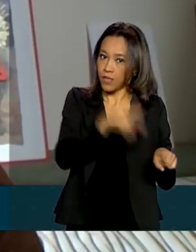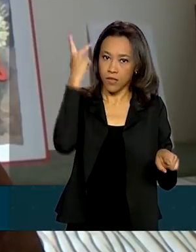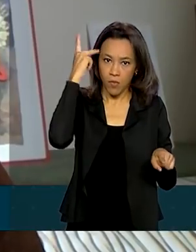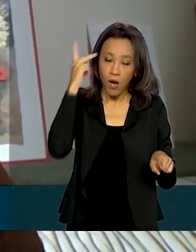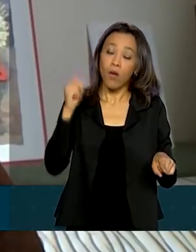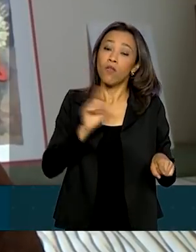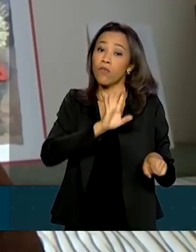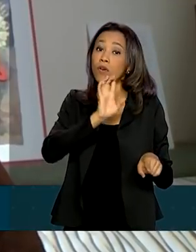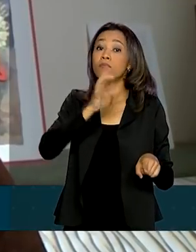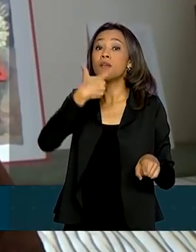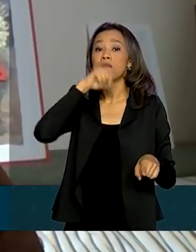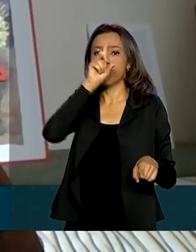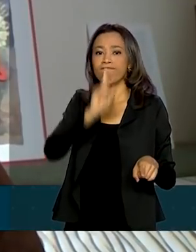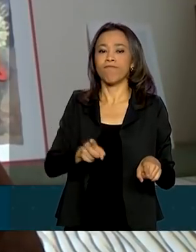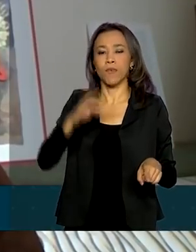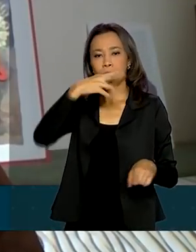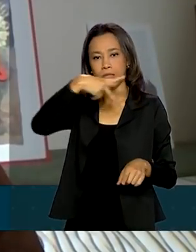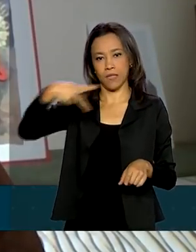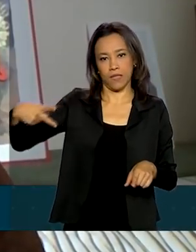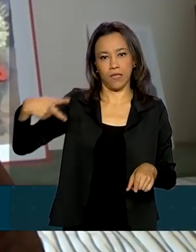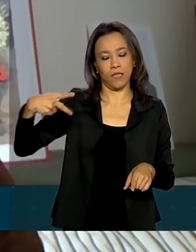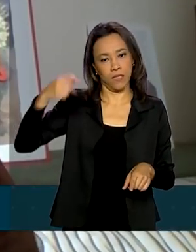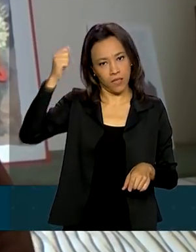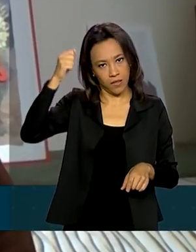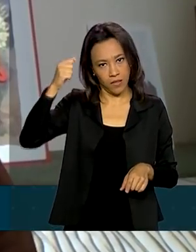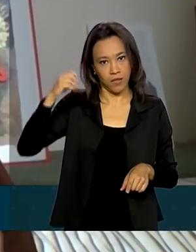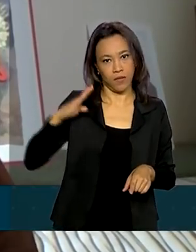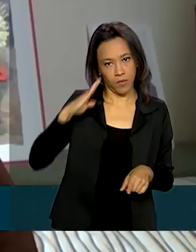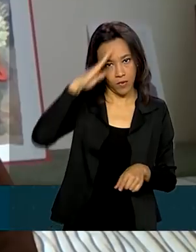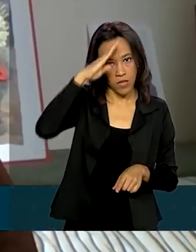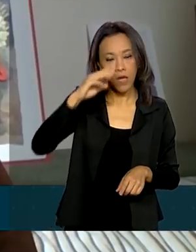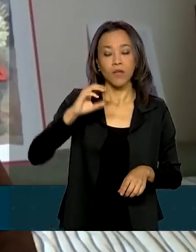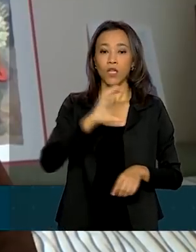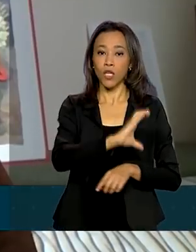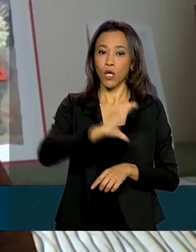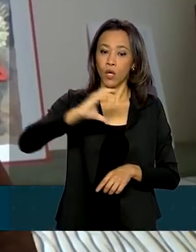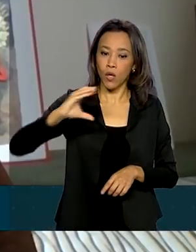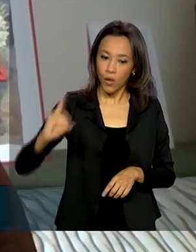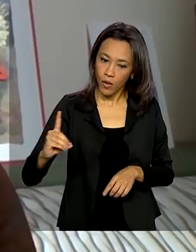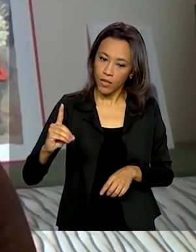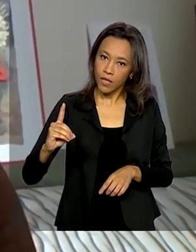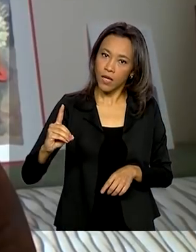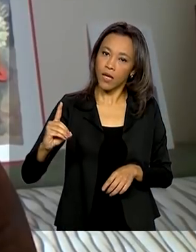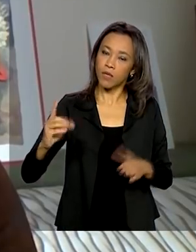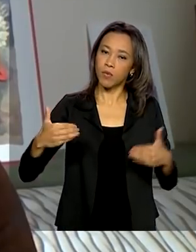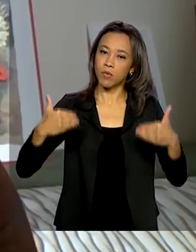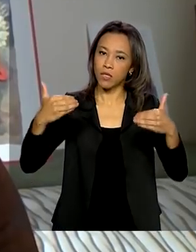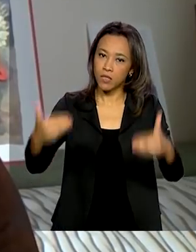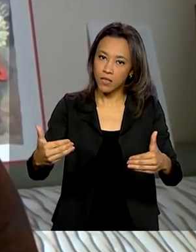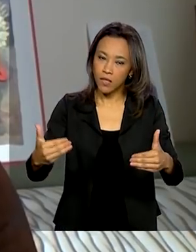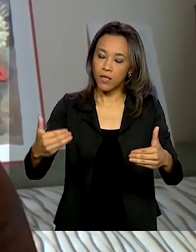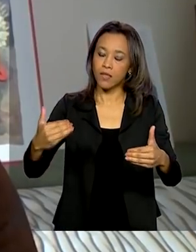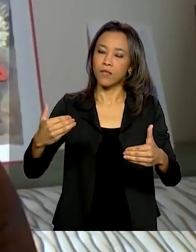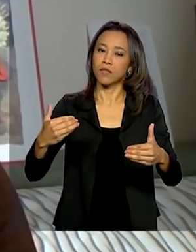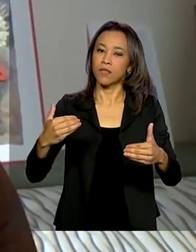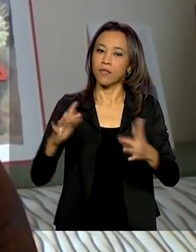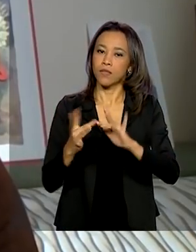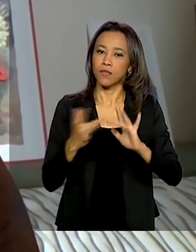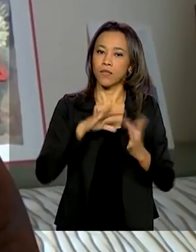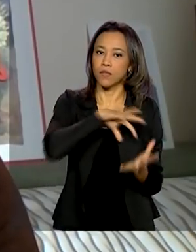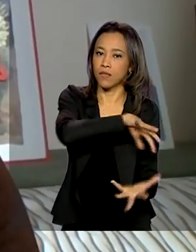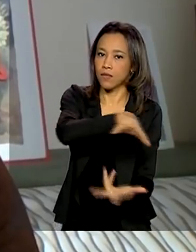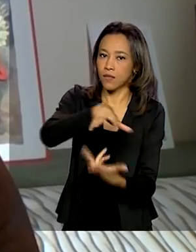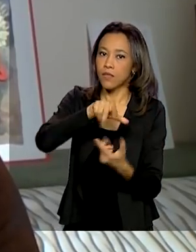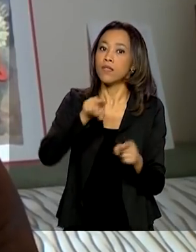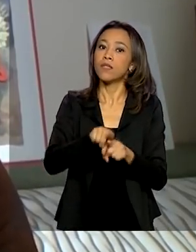República, Jair Bolsonaro, e coordenada pelos Ministérios das Relações Exteriores e da Defesa.